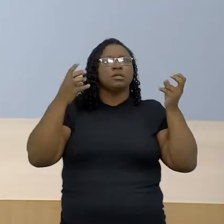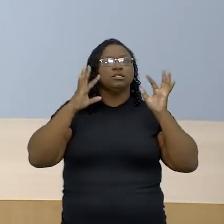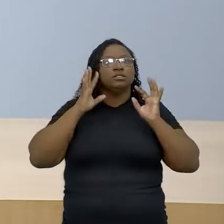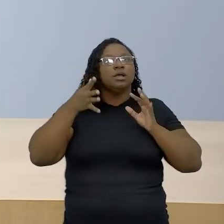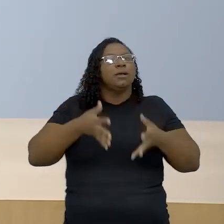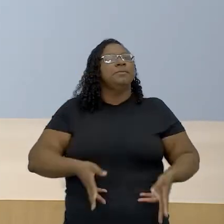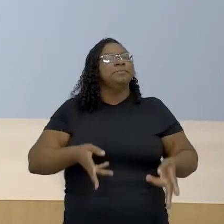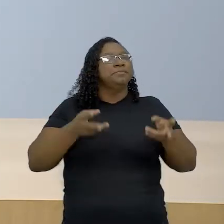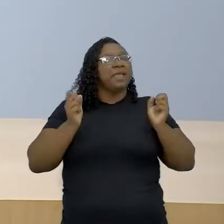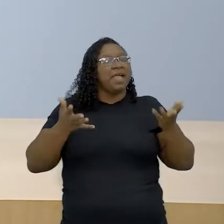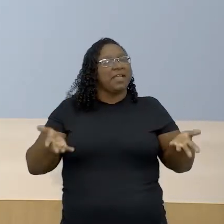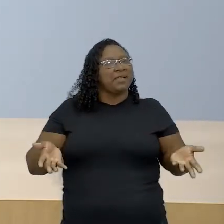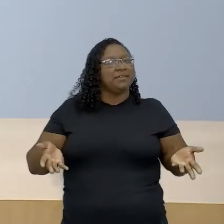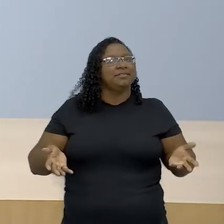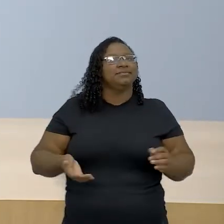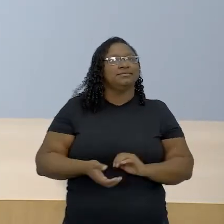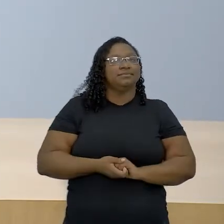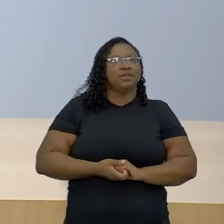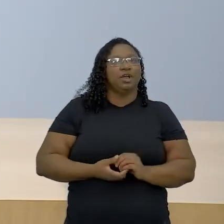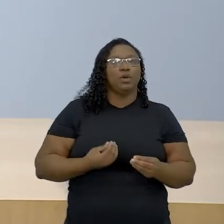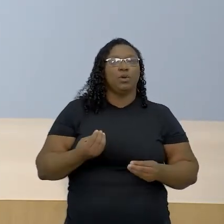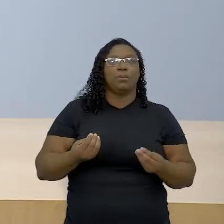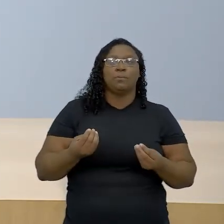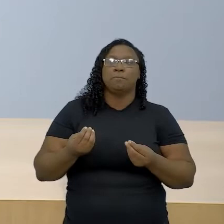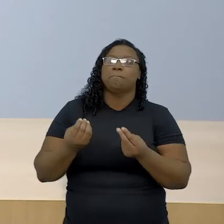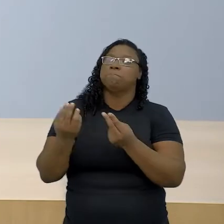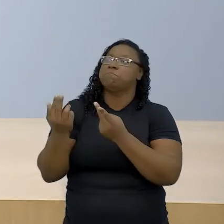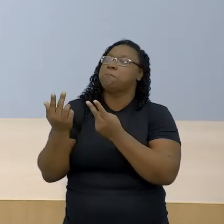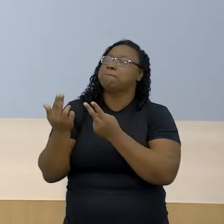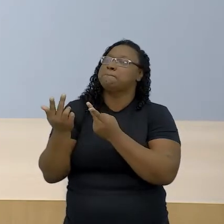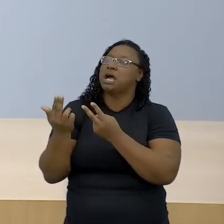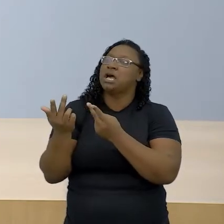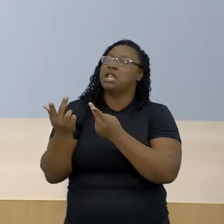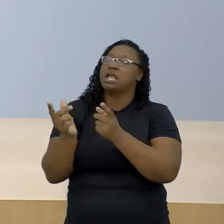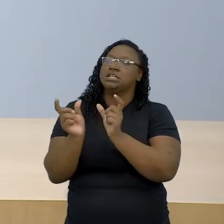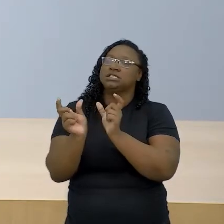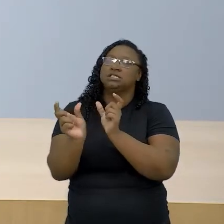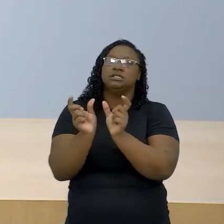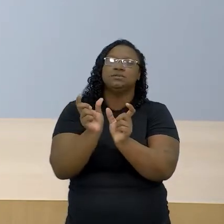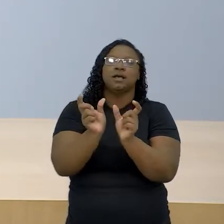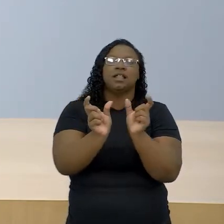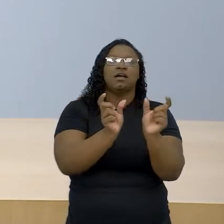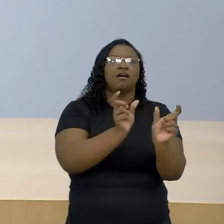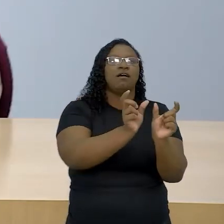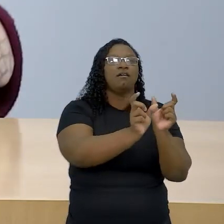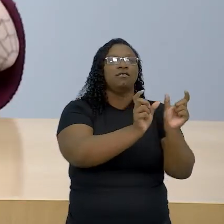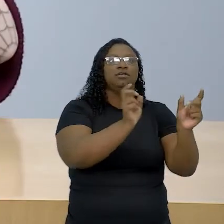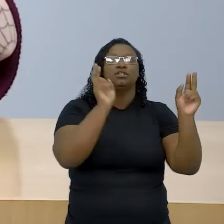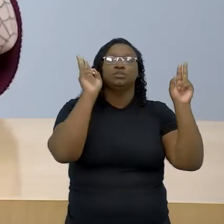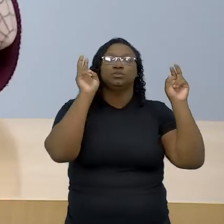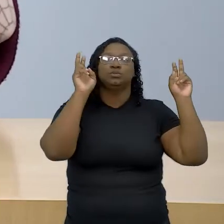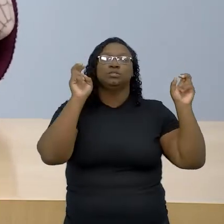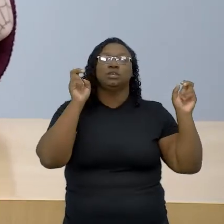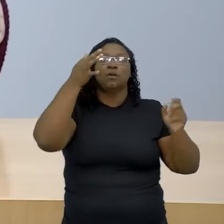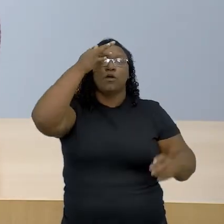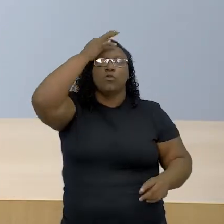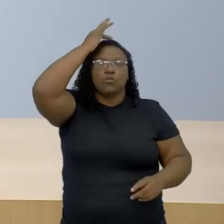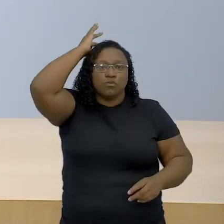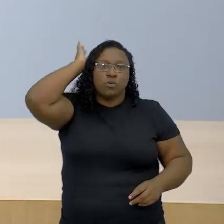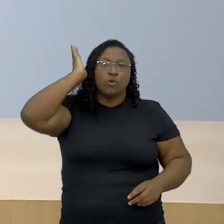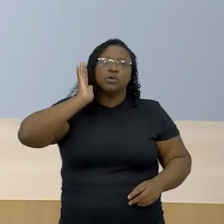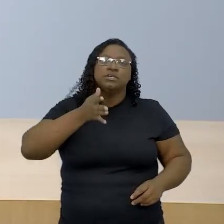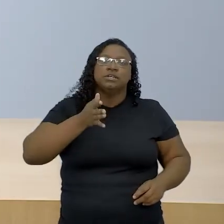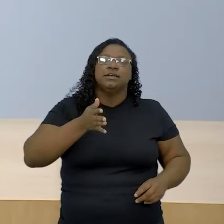assemelham os termos, como se assemelham as palavras, né? Se, por um lado, o Foucault falava em uma